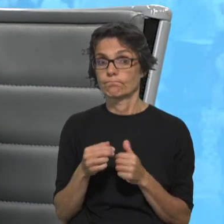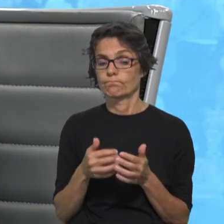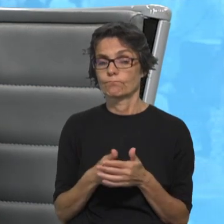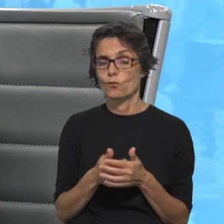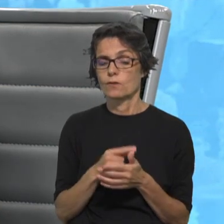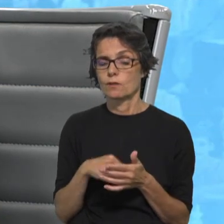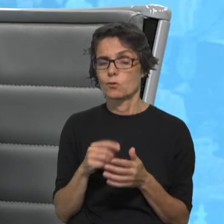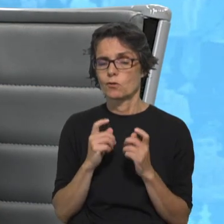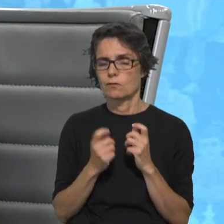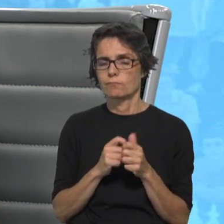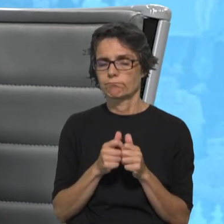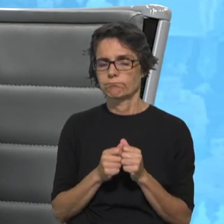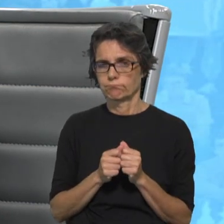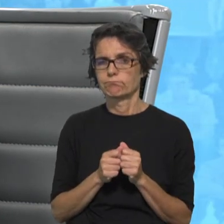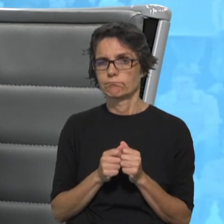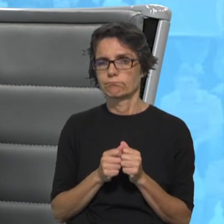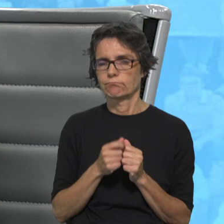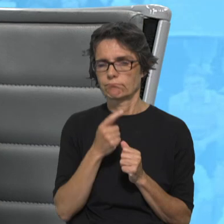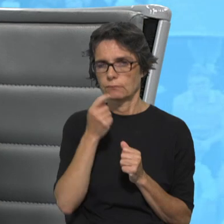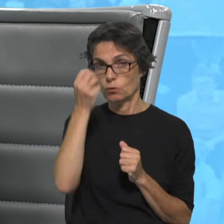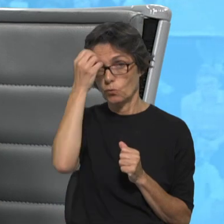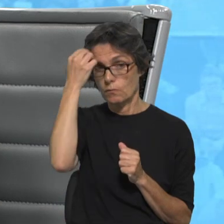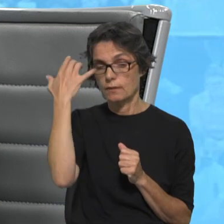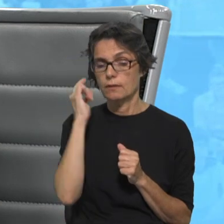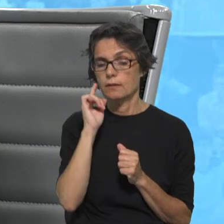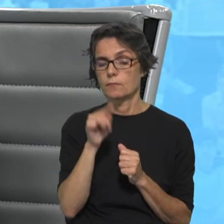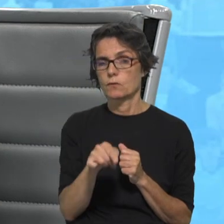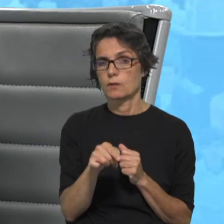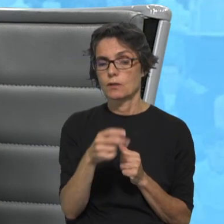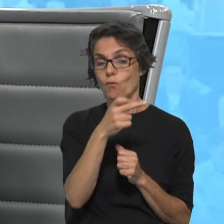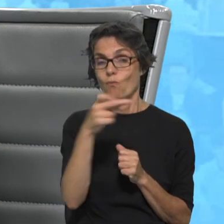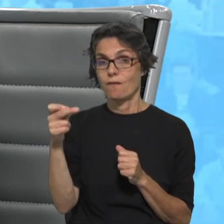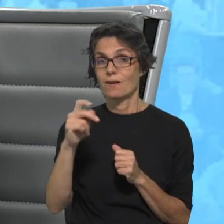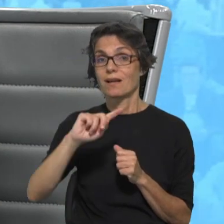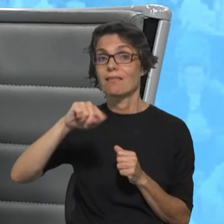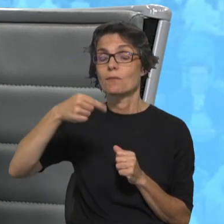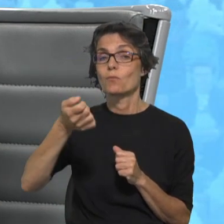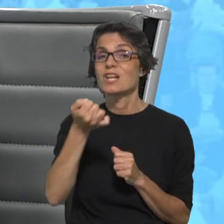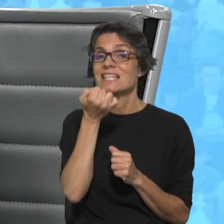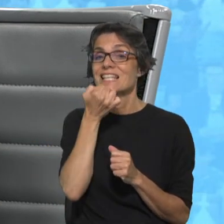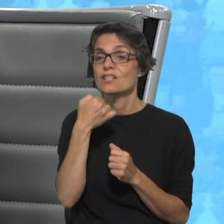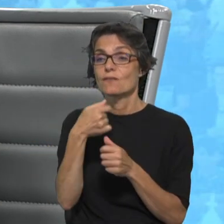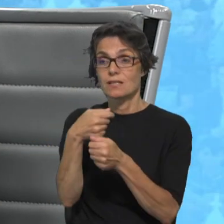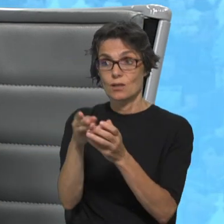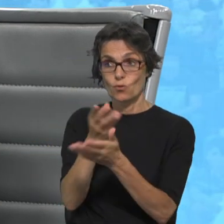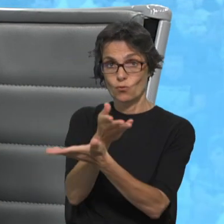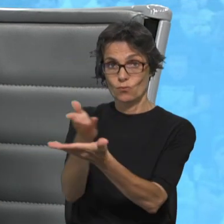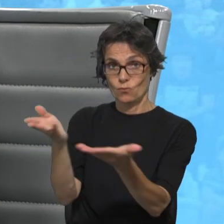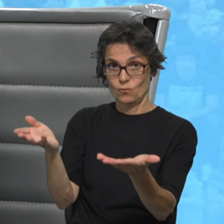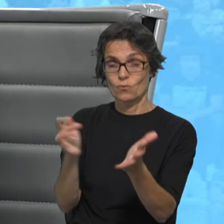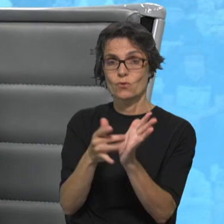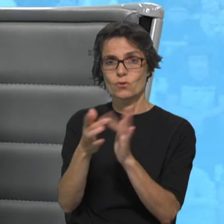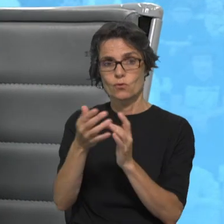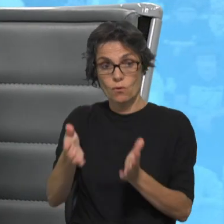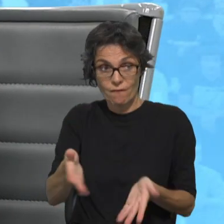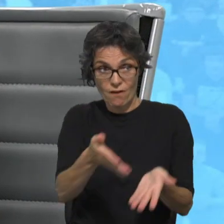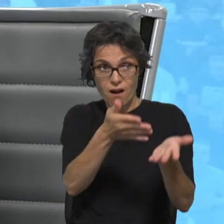rezarmos e entendermos, não é? Começa logo por esta frase depois de ter saciado a multidão, Jesus obrigou os discípulos a subir